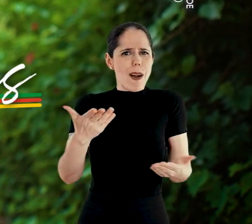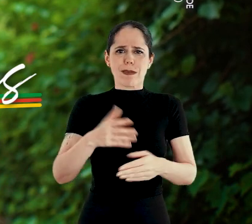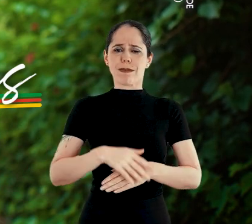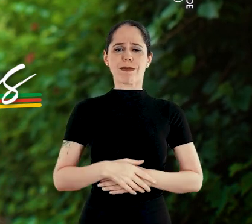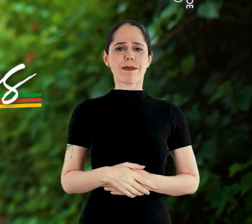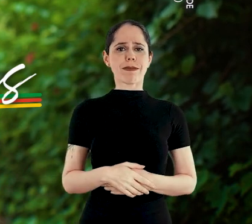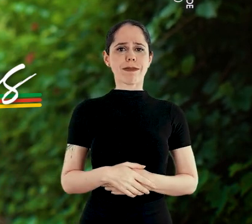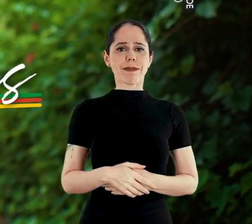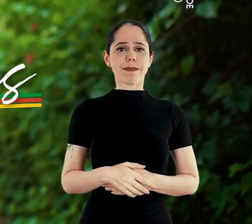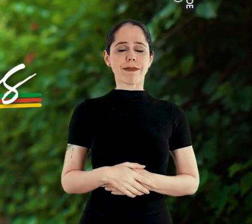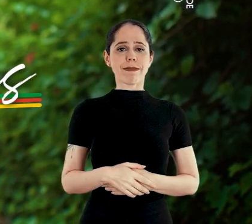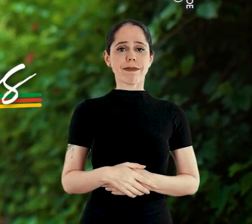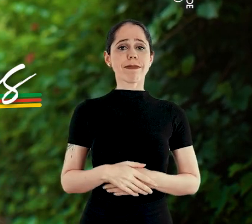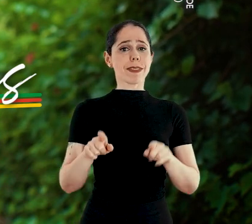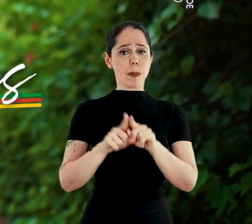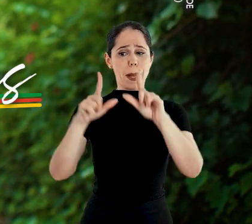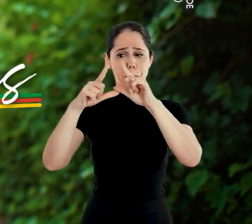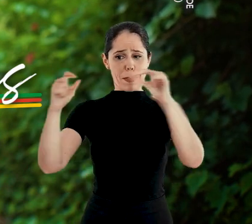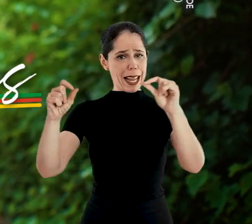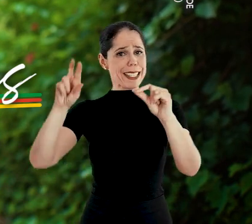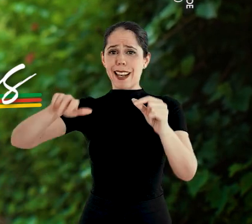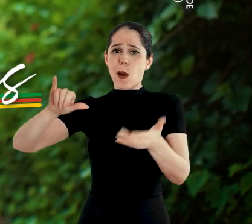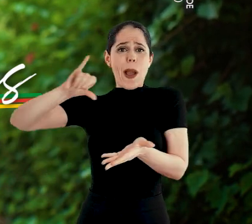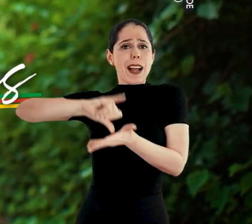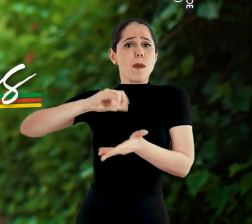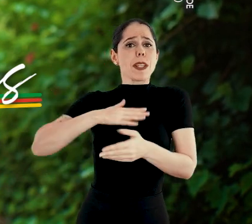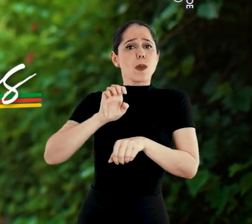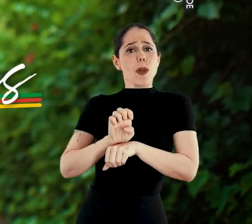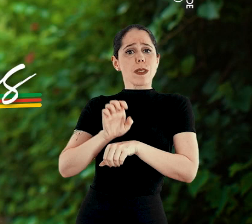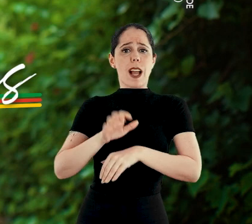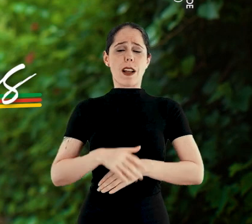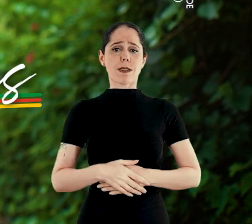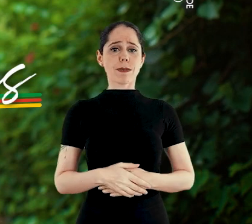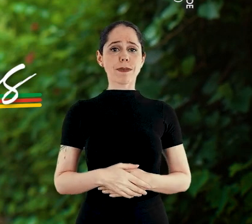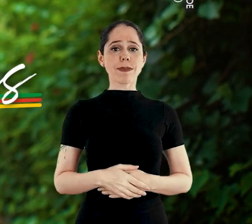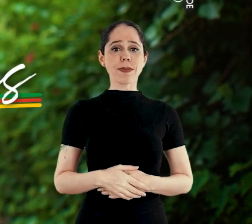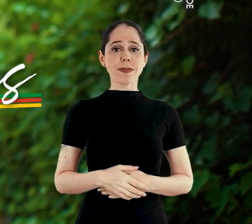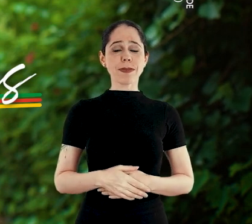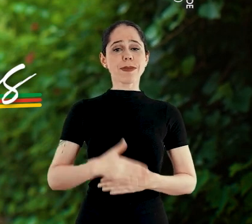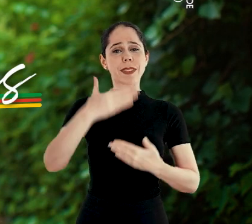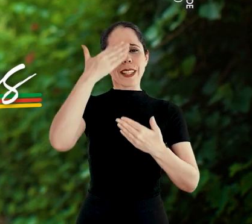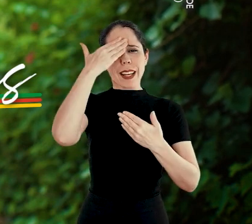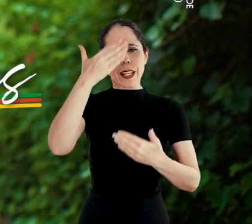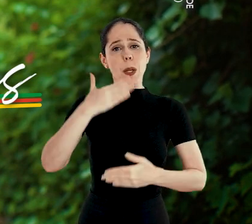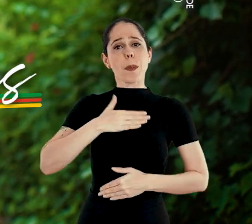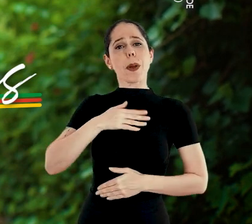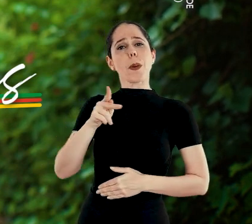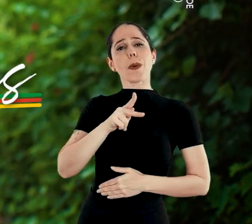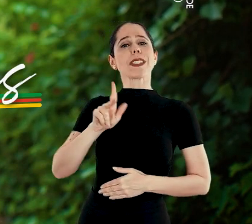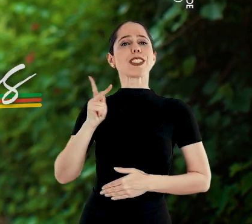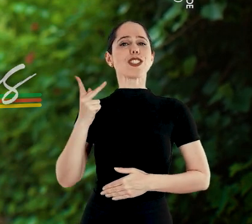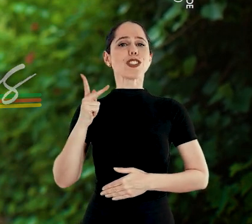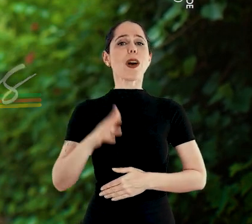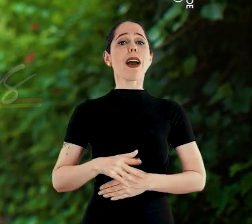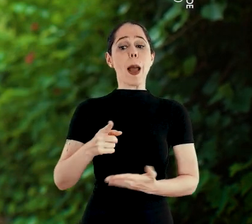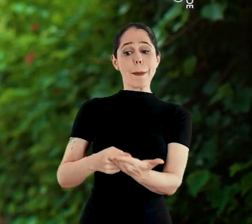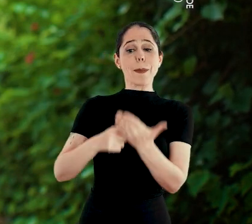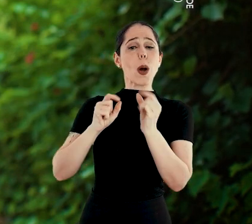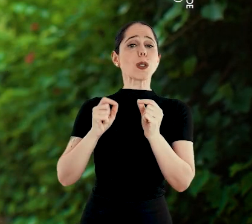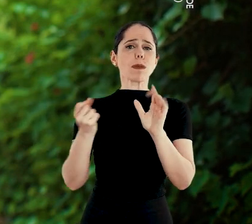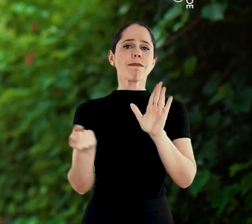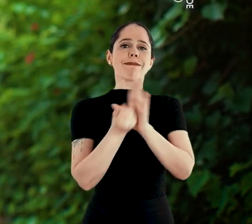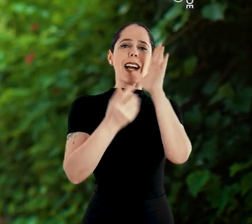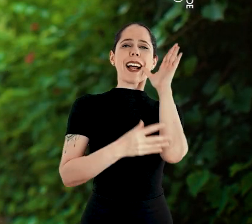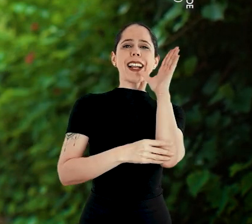Brasil não são a mesma coisa. E que Brasília não é a capital do meu estado. Agradeço aos meus professores de